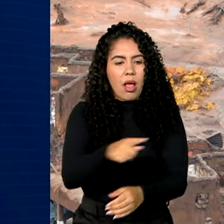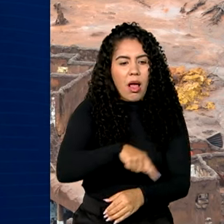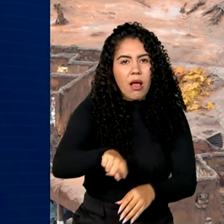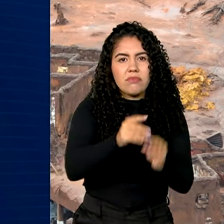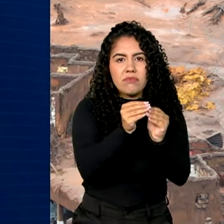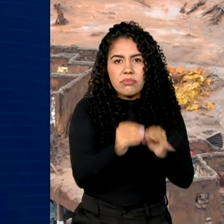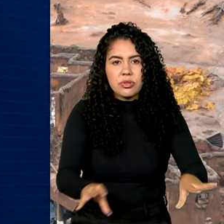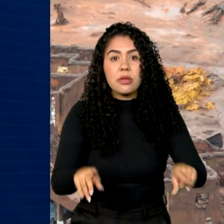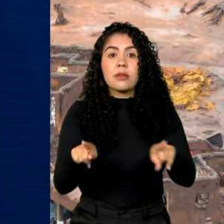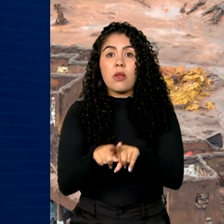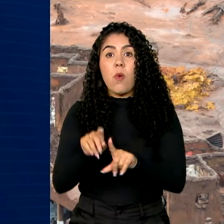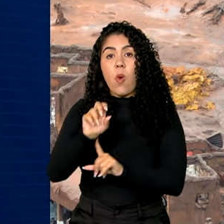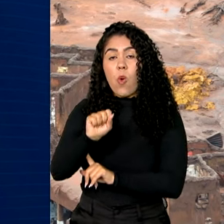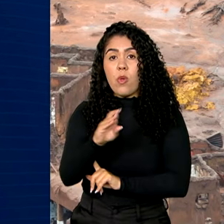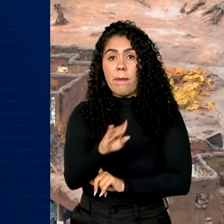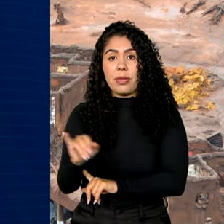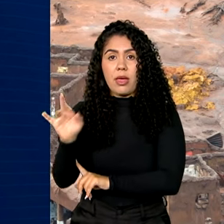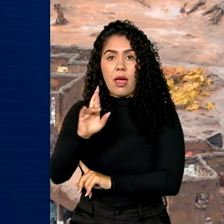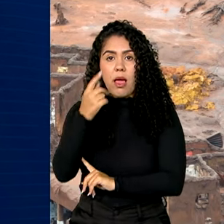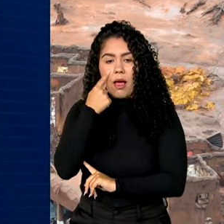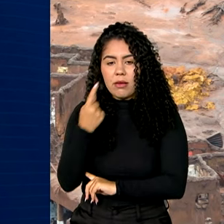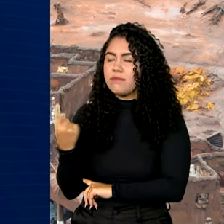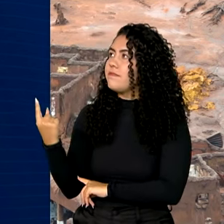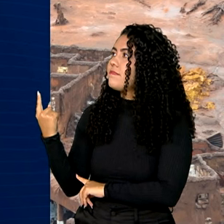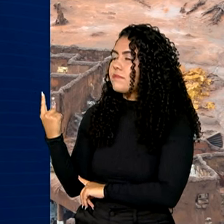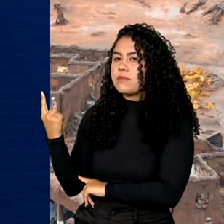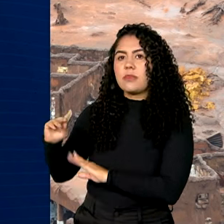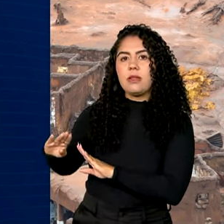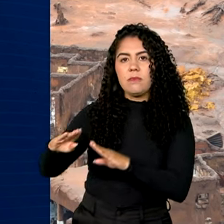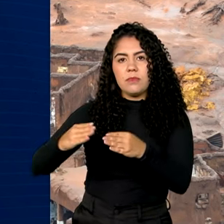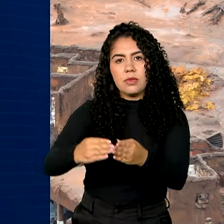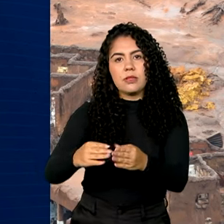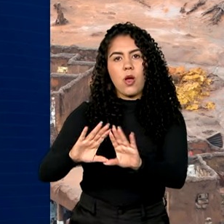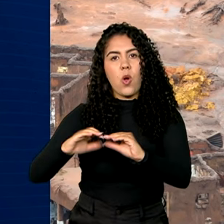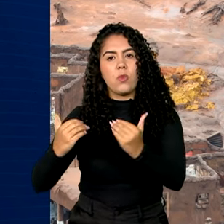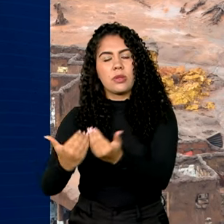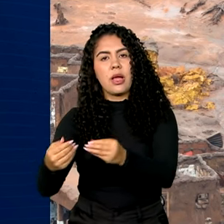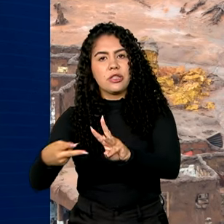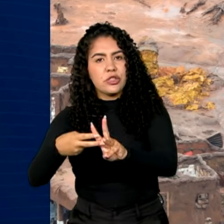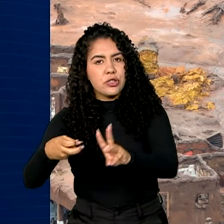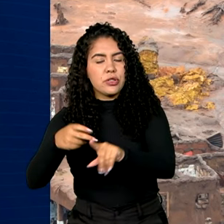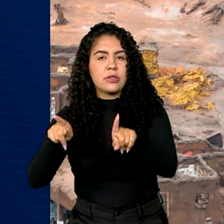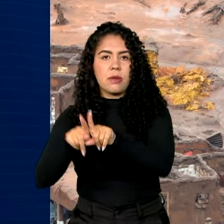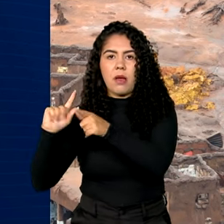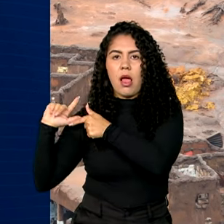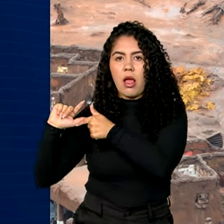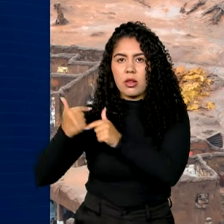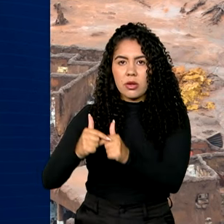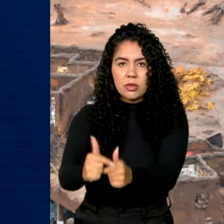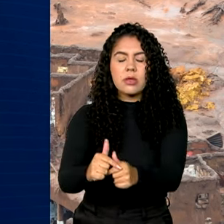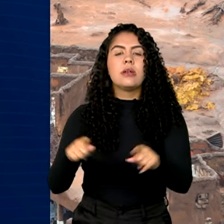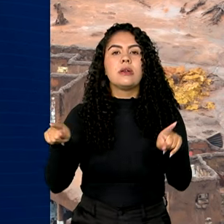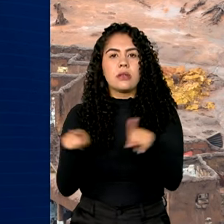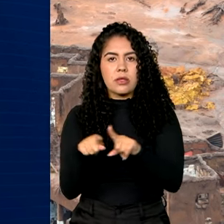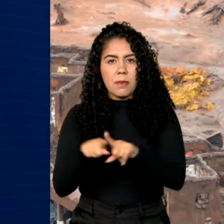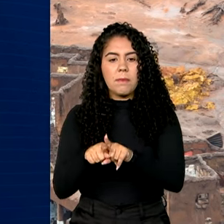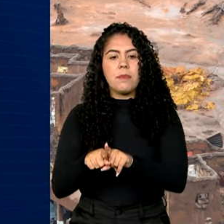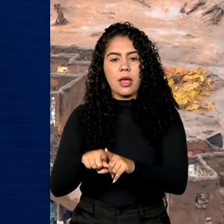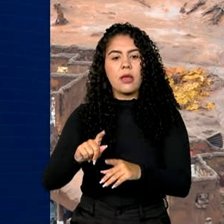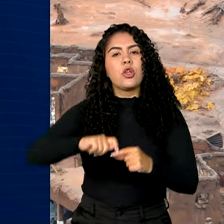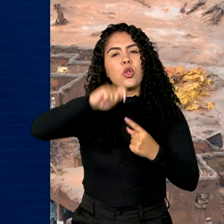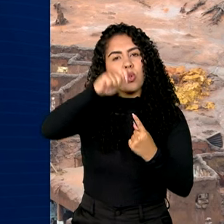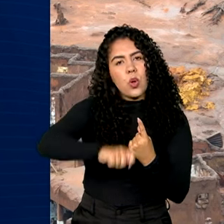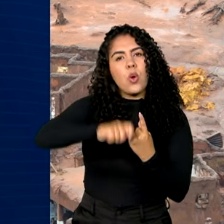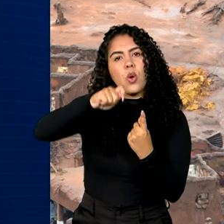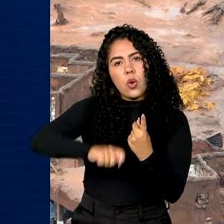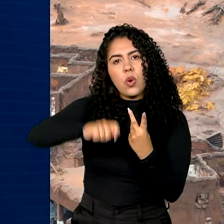bilhões para a reparação de danos em comunidades indígenas e tradicionais. Além disso, deve ser pago um auxílio mensal